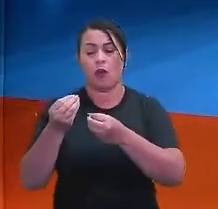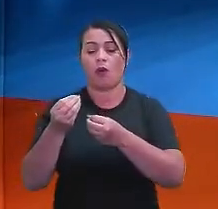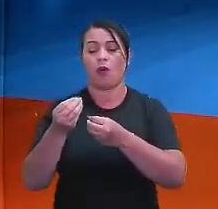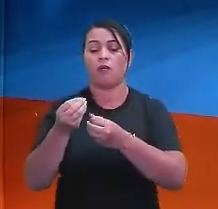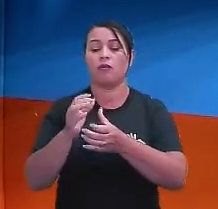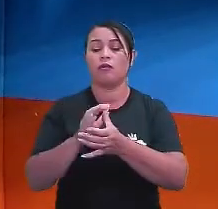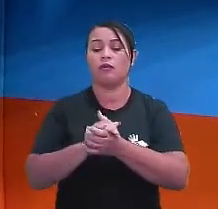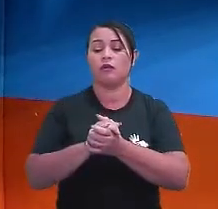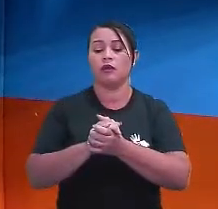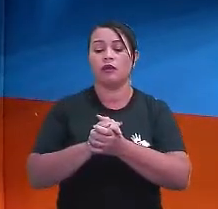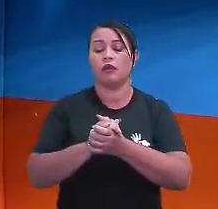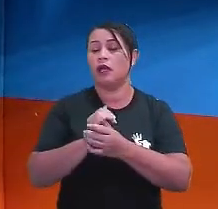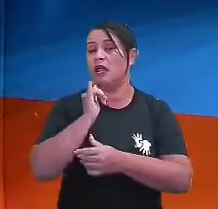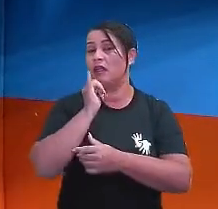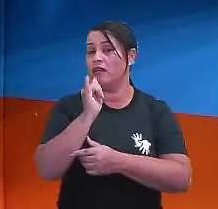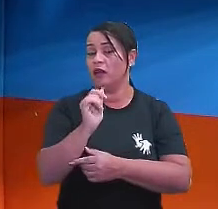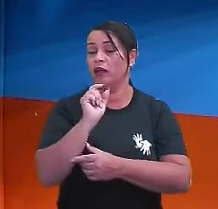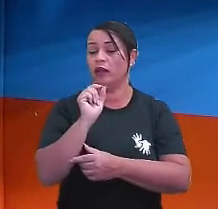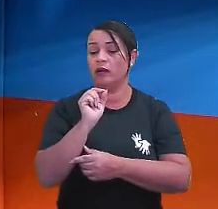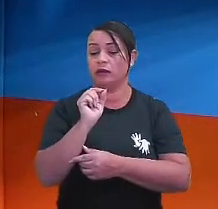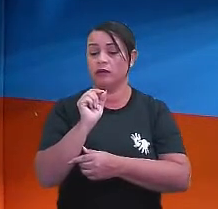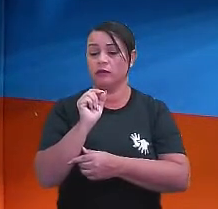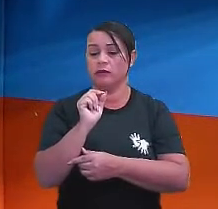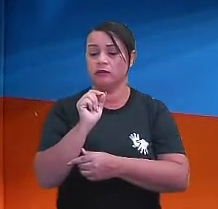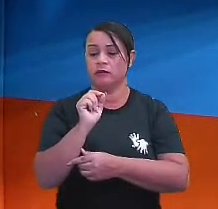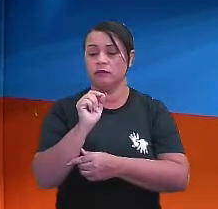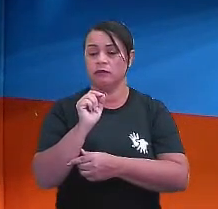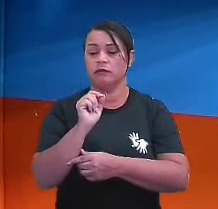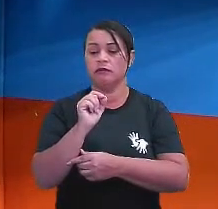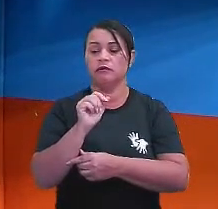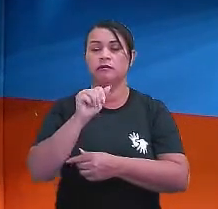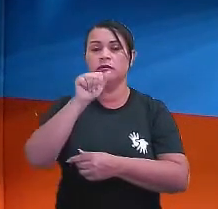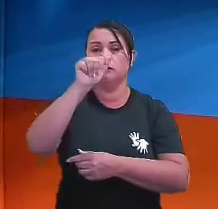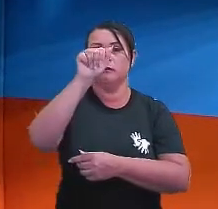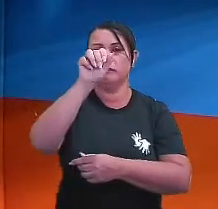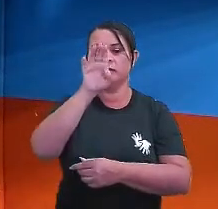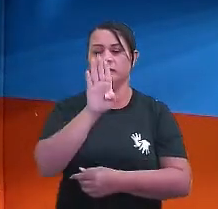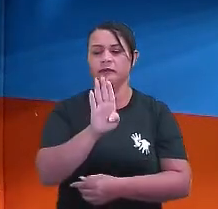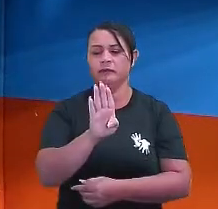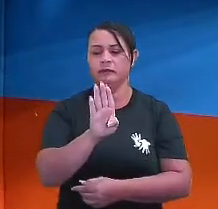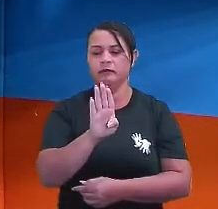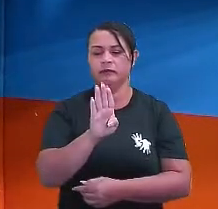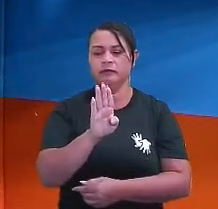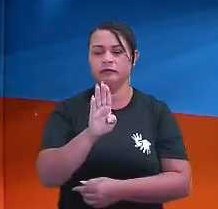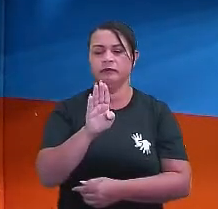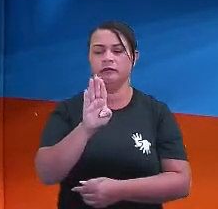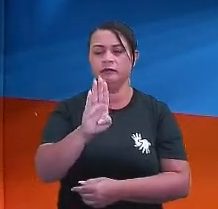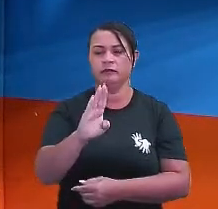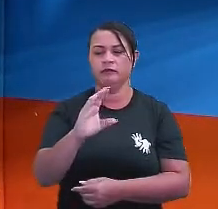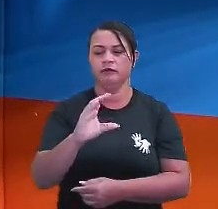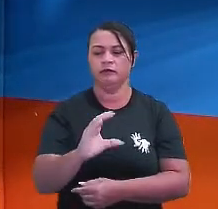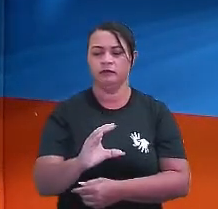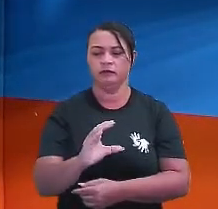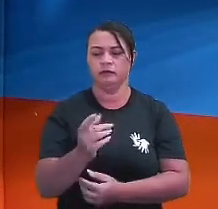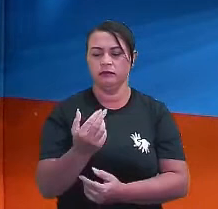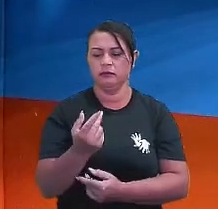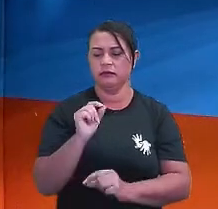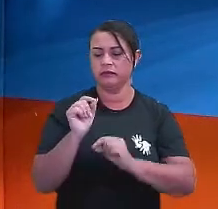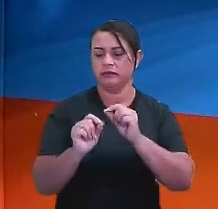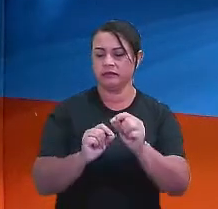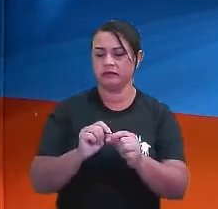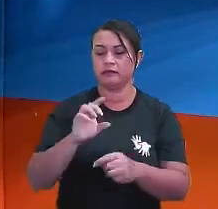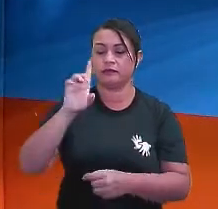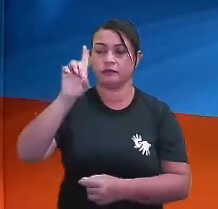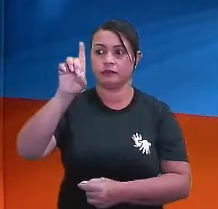de Thales, ele diz que AB está para BC, assim como